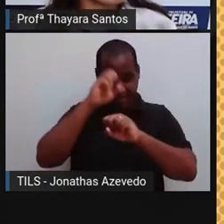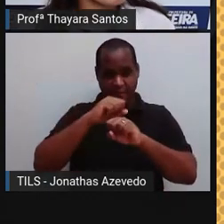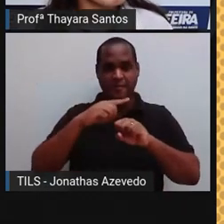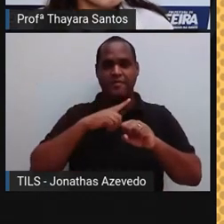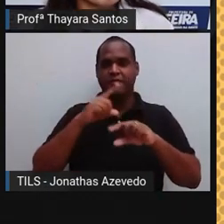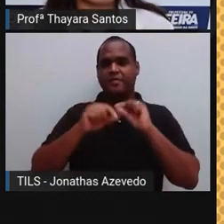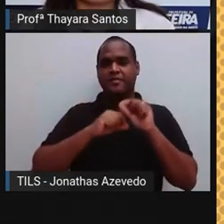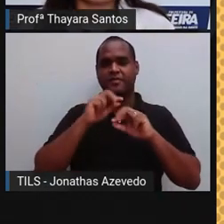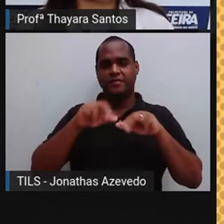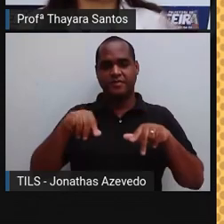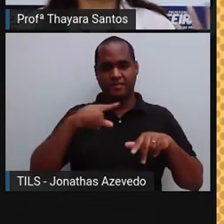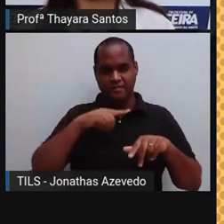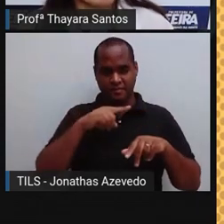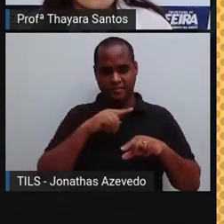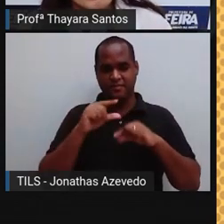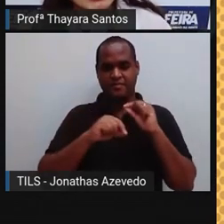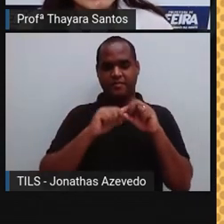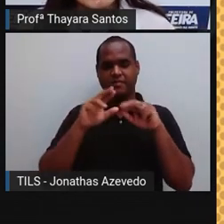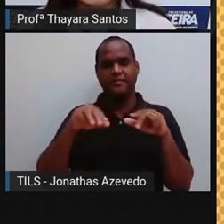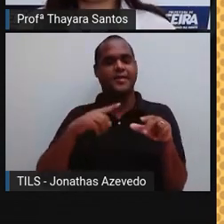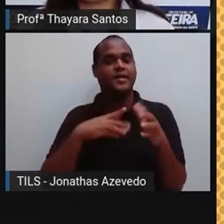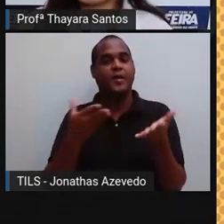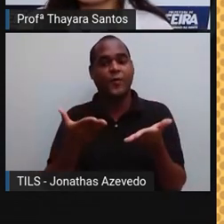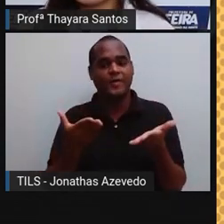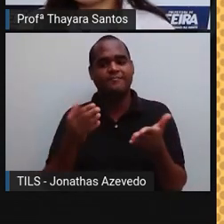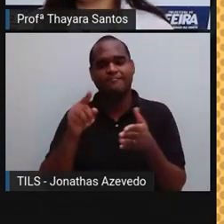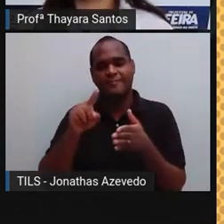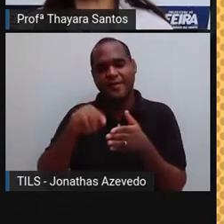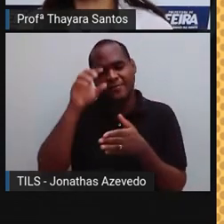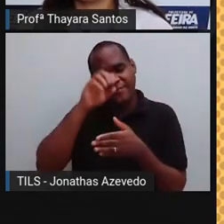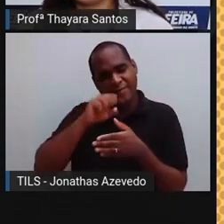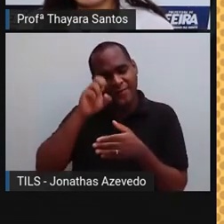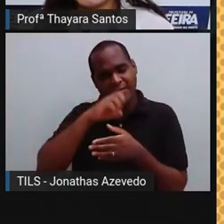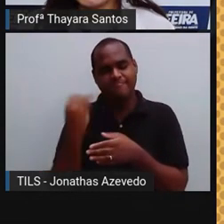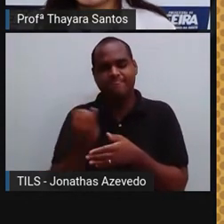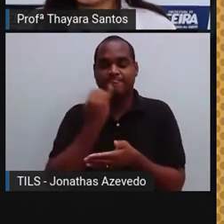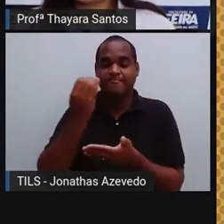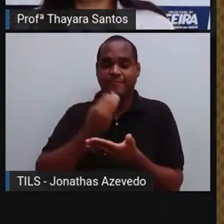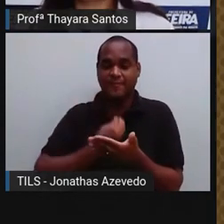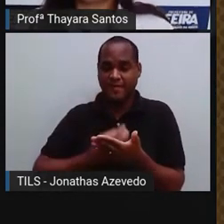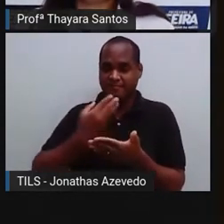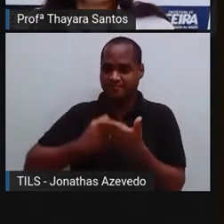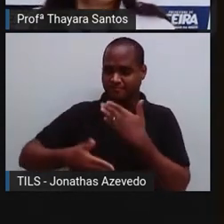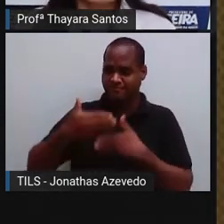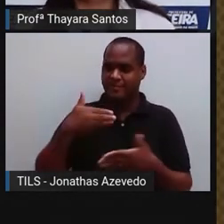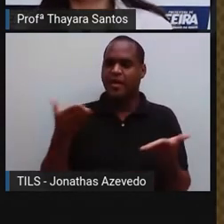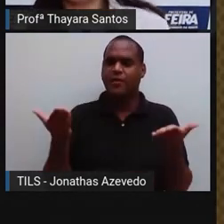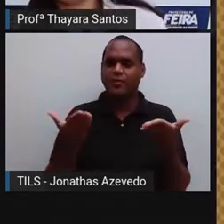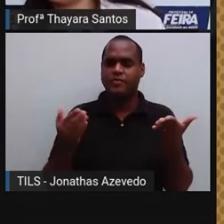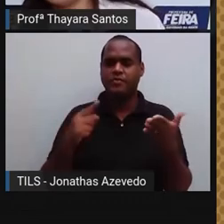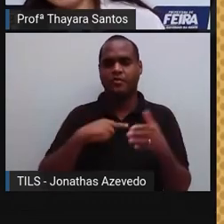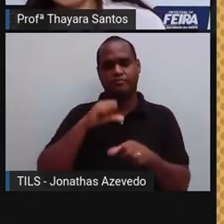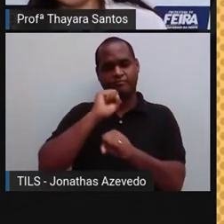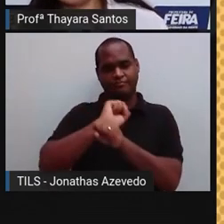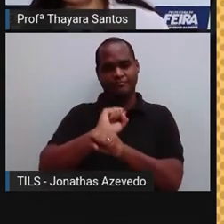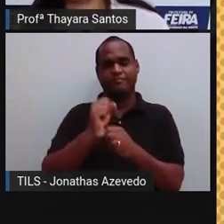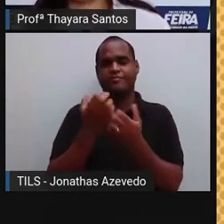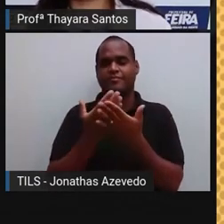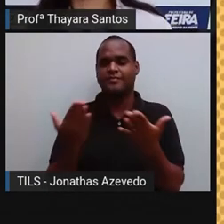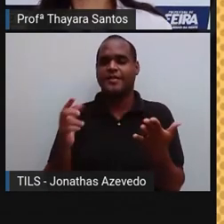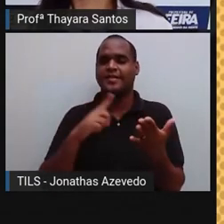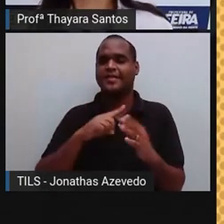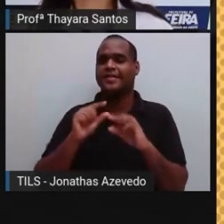sentidos e o quanto eles são importantes para a nossa sobrevivência. por hoje, a gente vai parar por aqui, mas